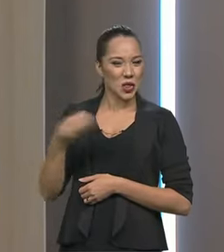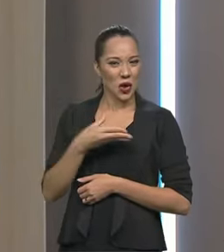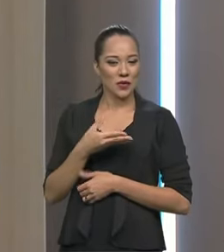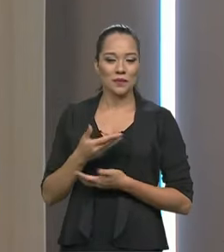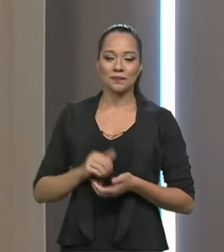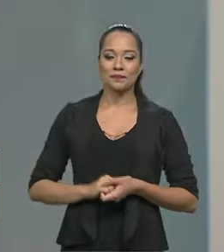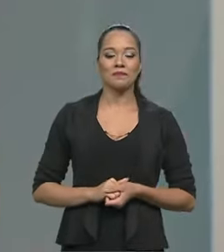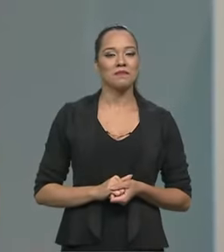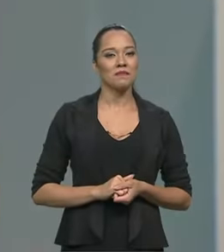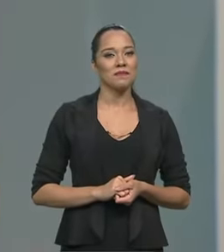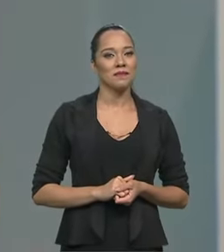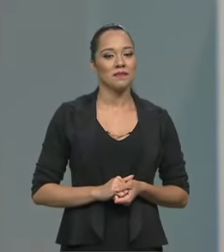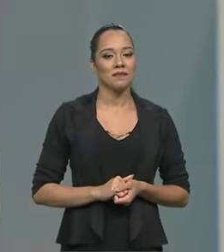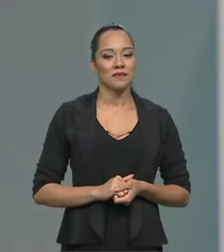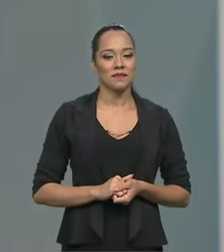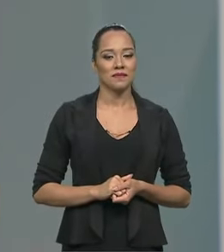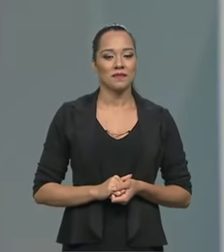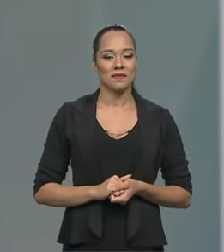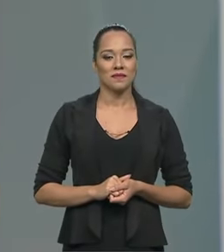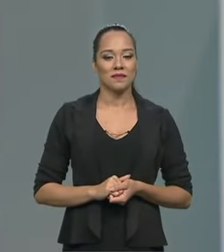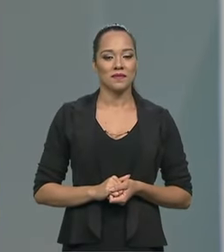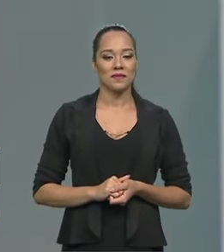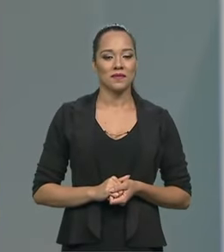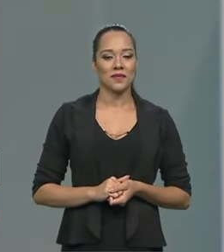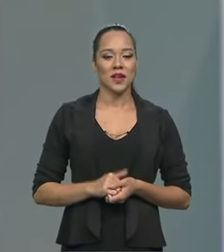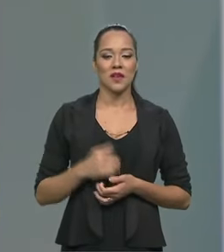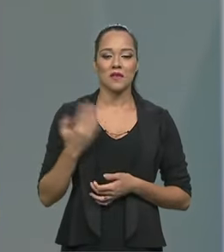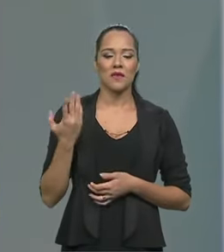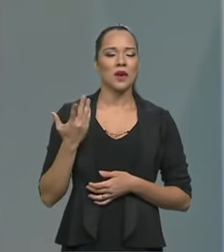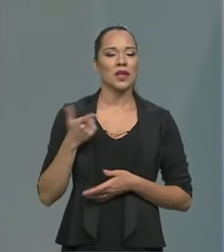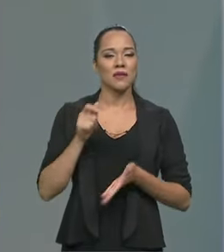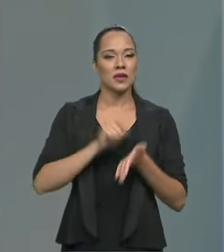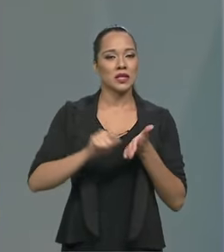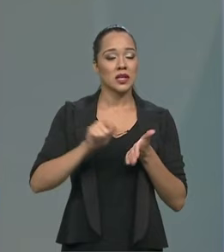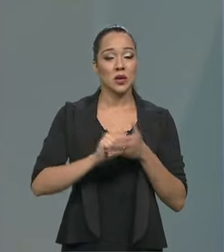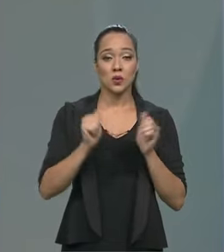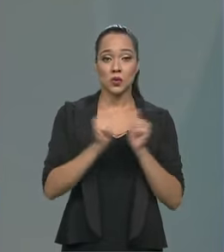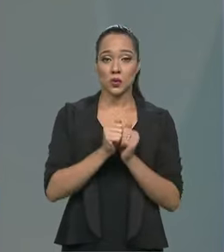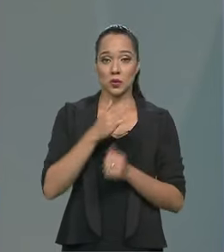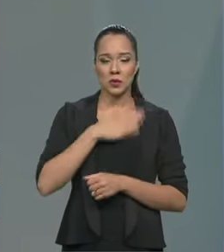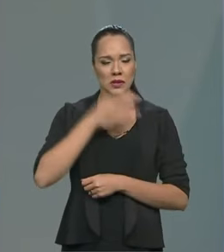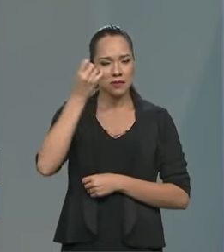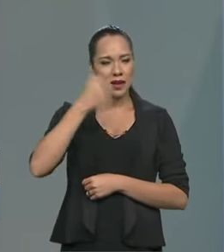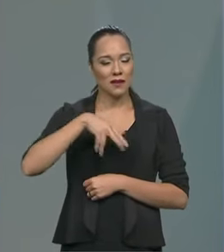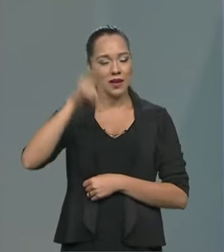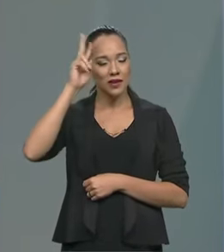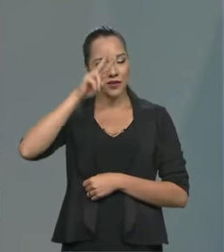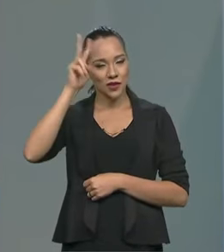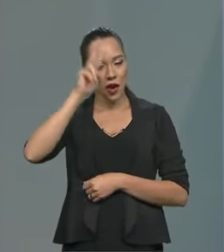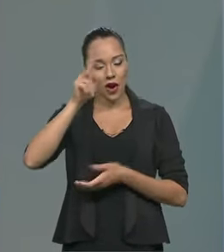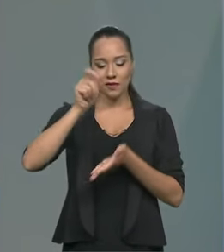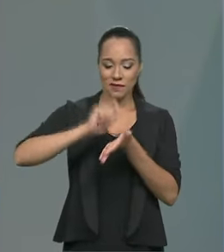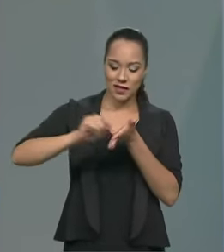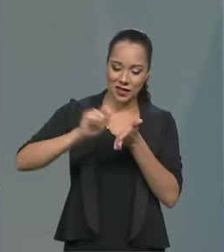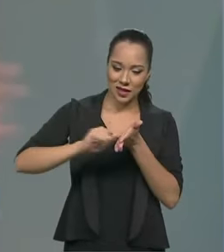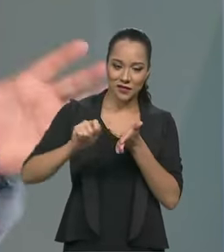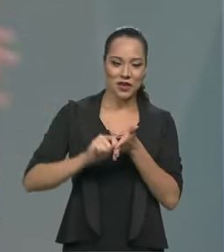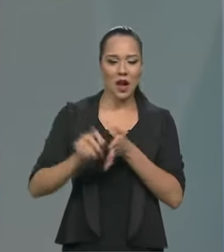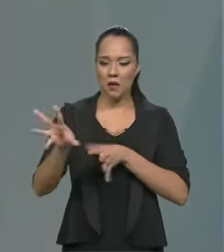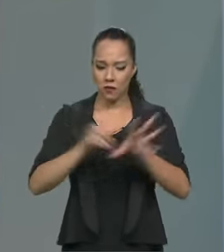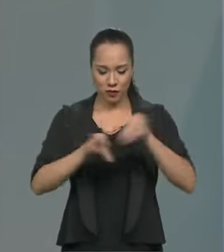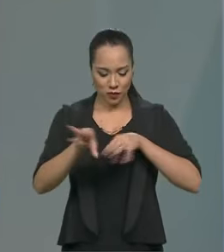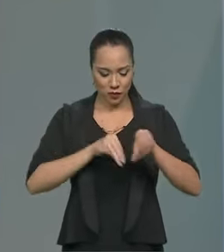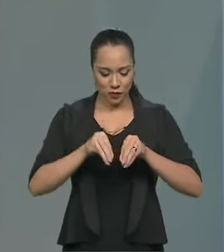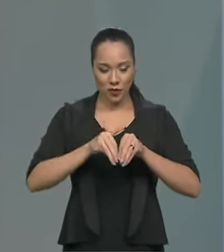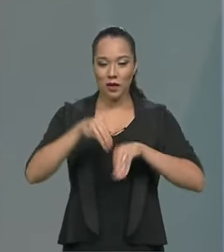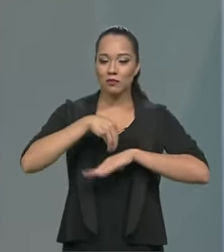Foi o Lu aqui que escreveu junto comigo e ele contava as histórias, escrevia, mas juntamos tudo